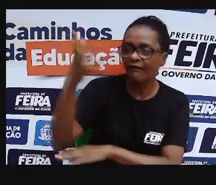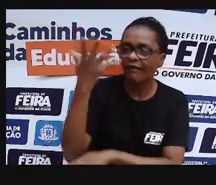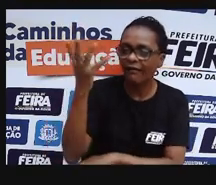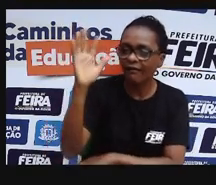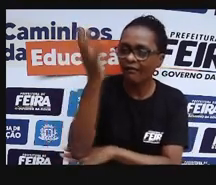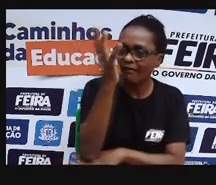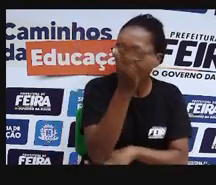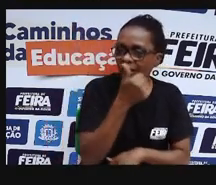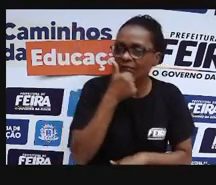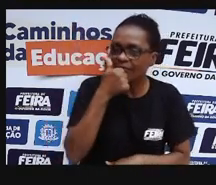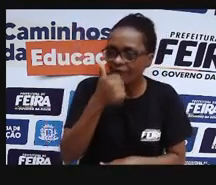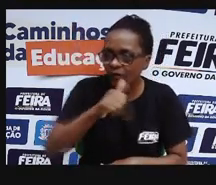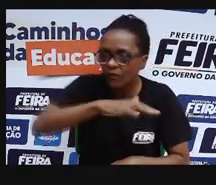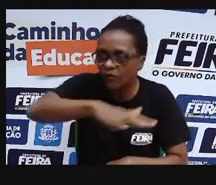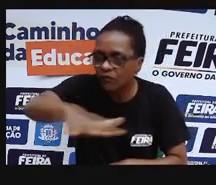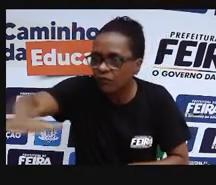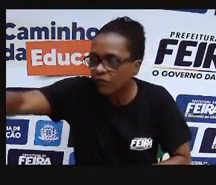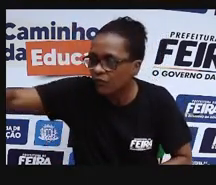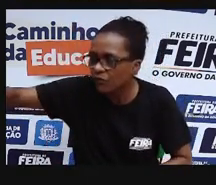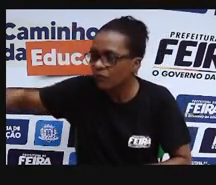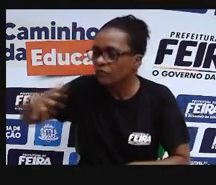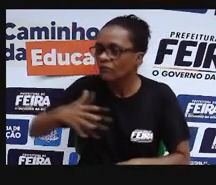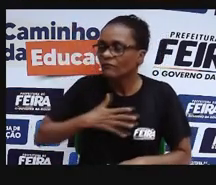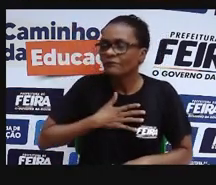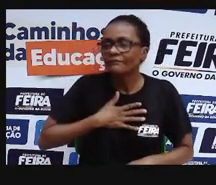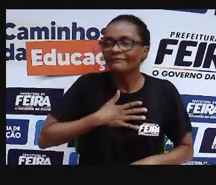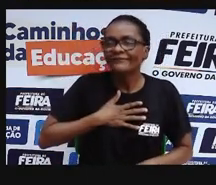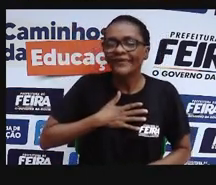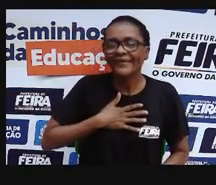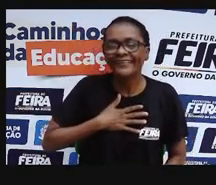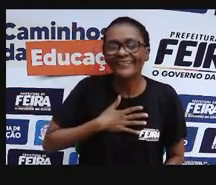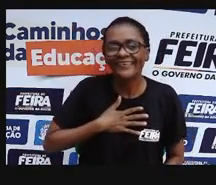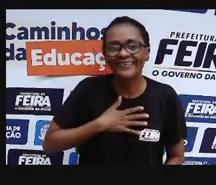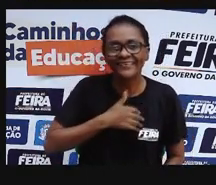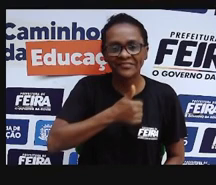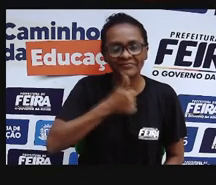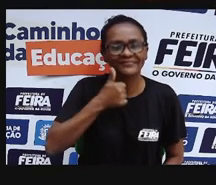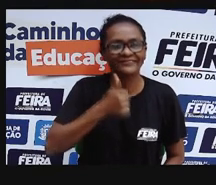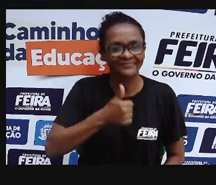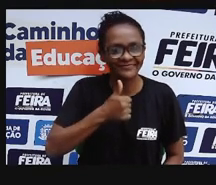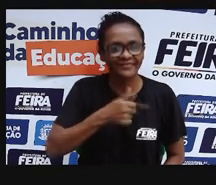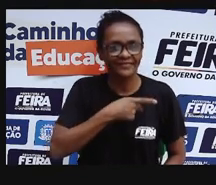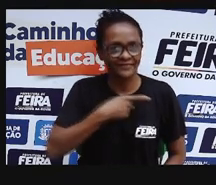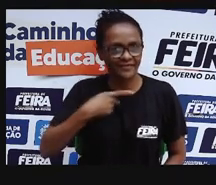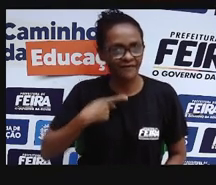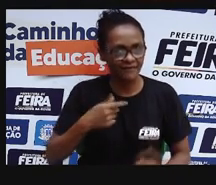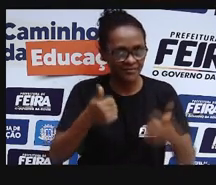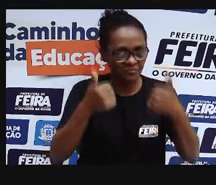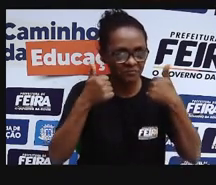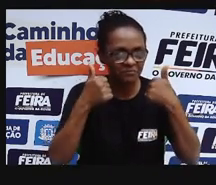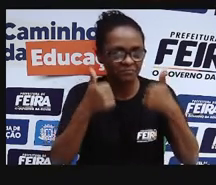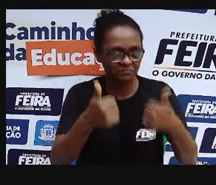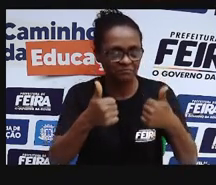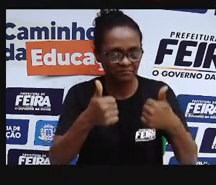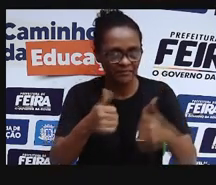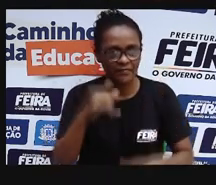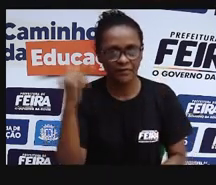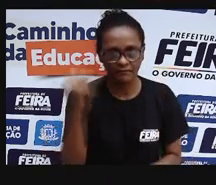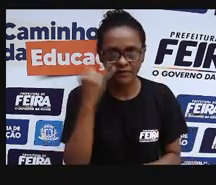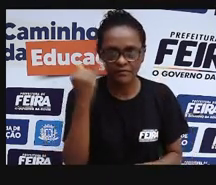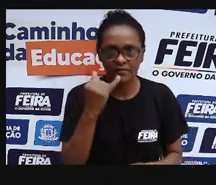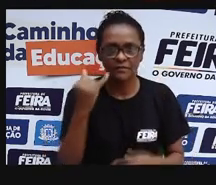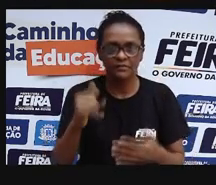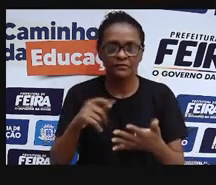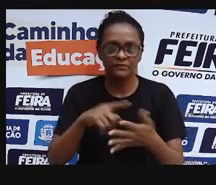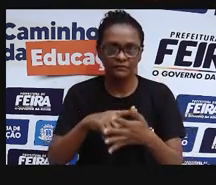do nosso bairro, ou do nosso estado, não estão cuidando desse ambiente. E esse ambiente não sendo